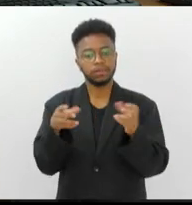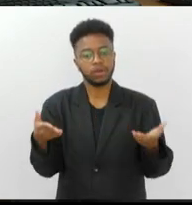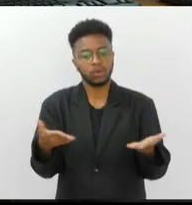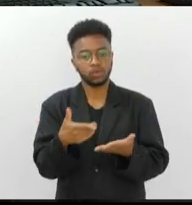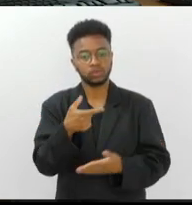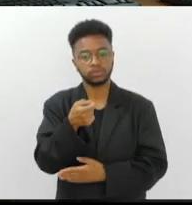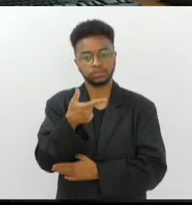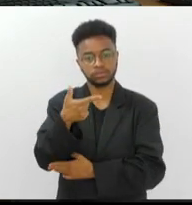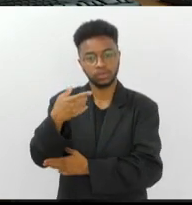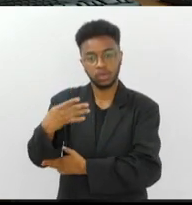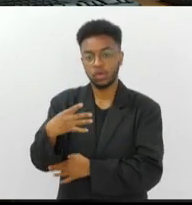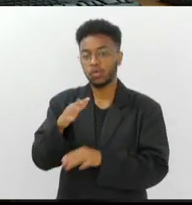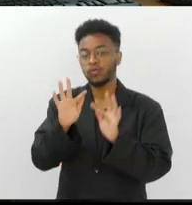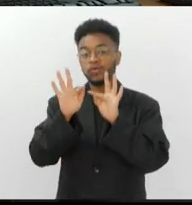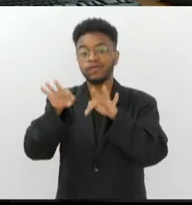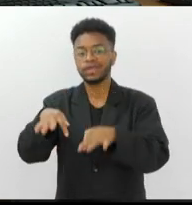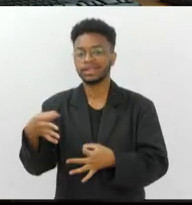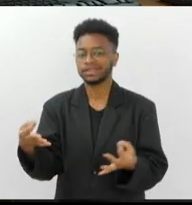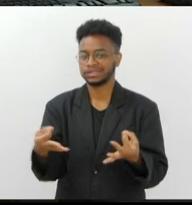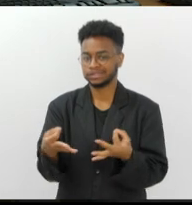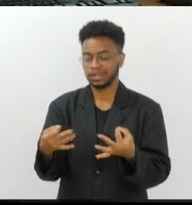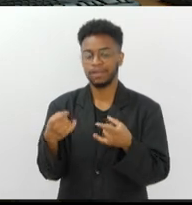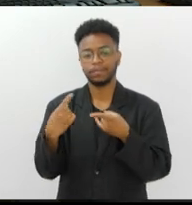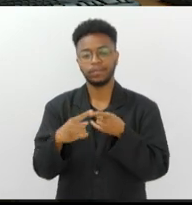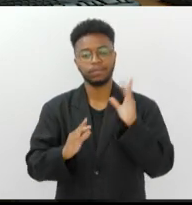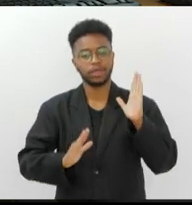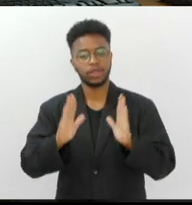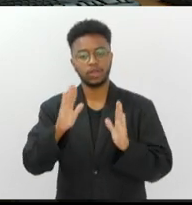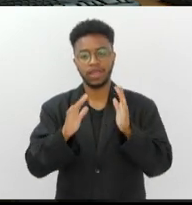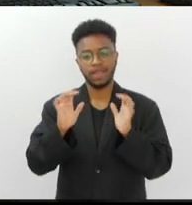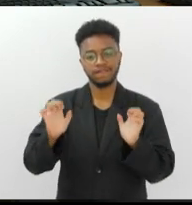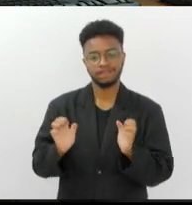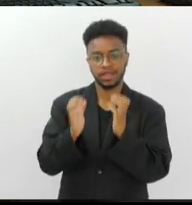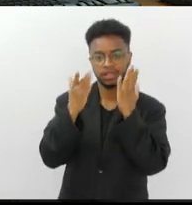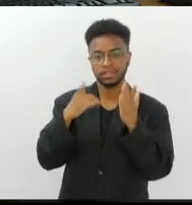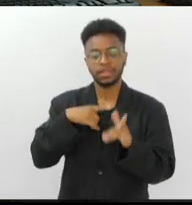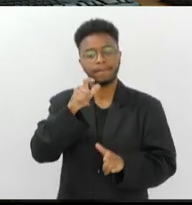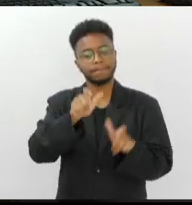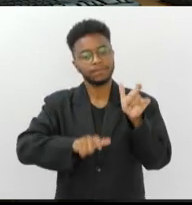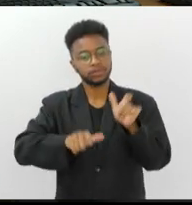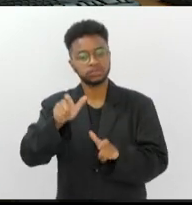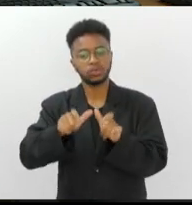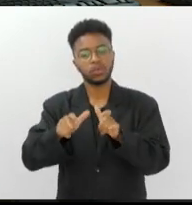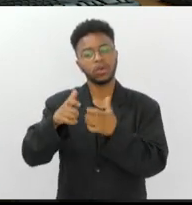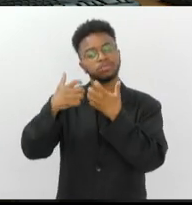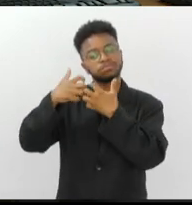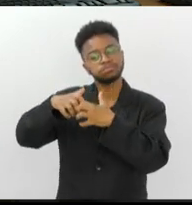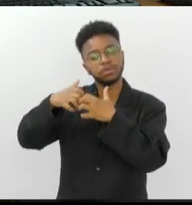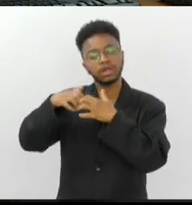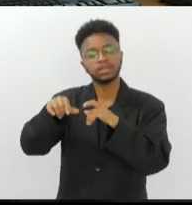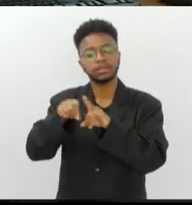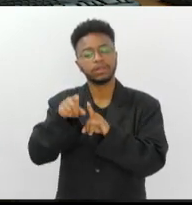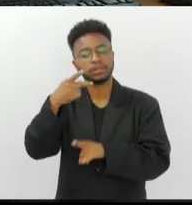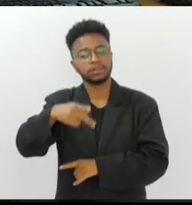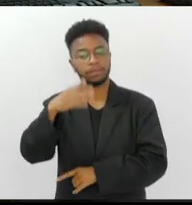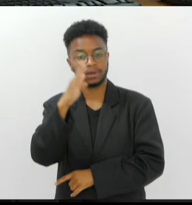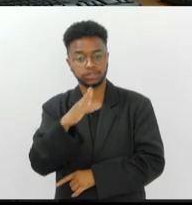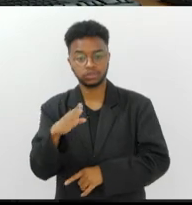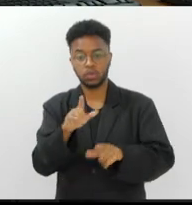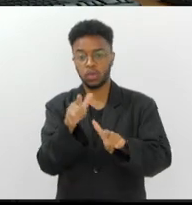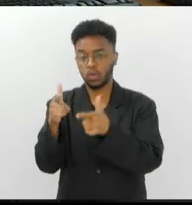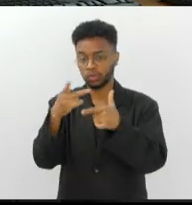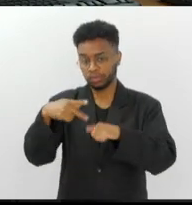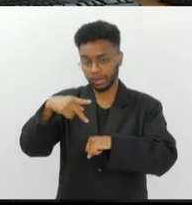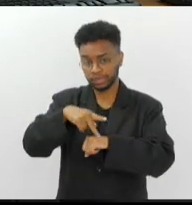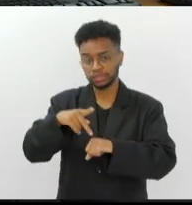é o Fim das Certezas. Durante o evento, pensadores e especialistas do Brasil e do exterior vão se reunir